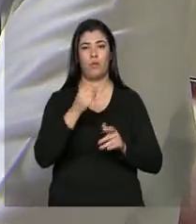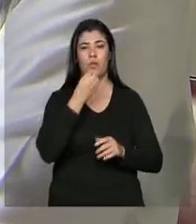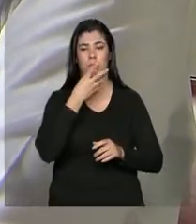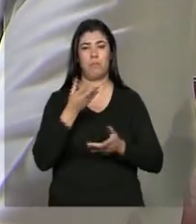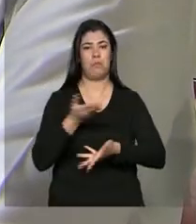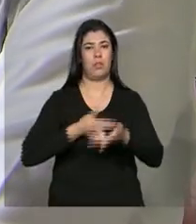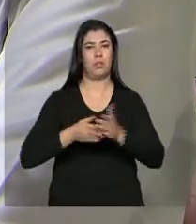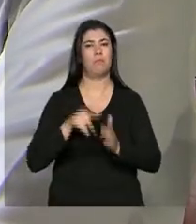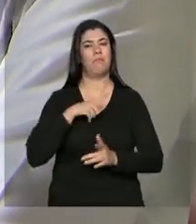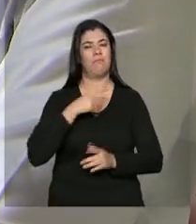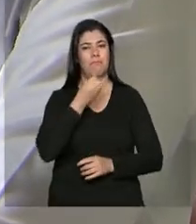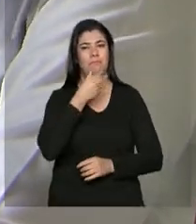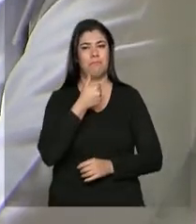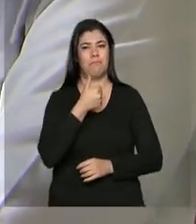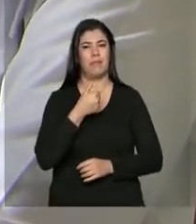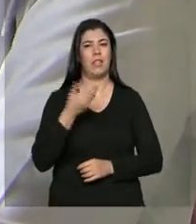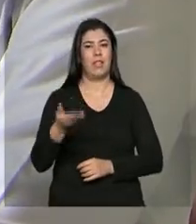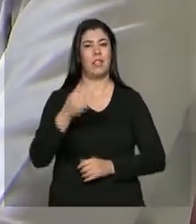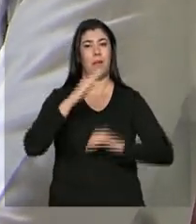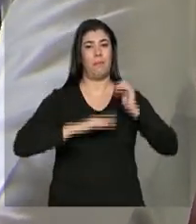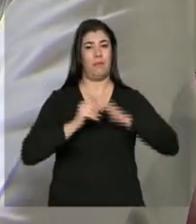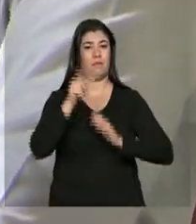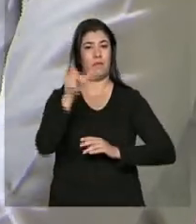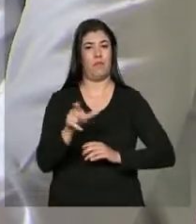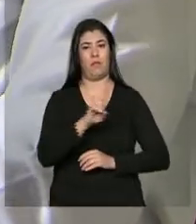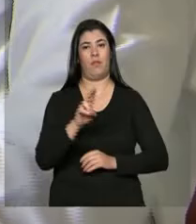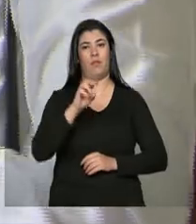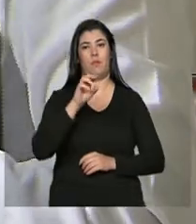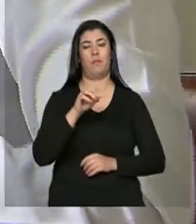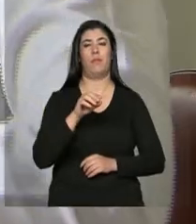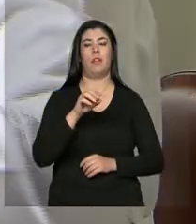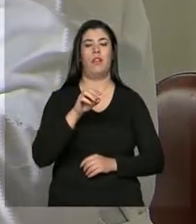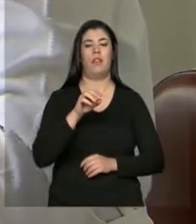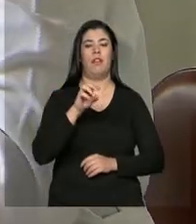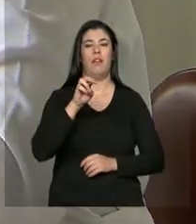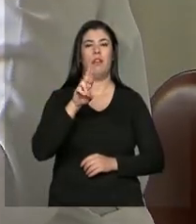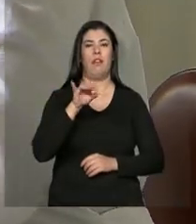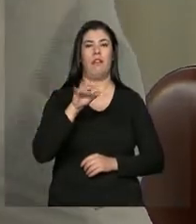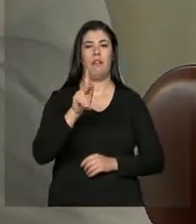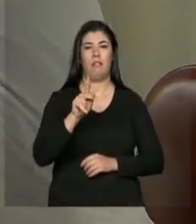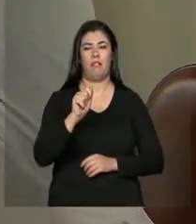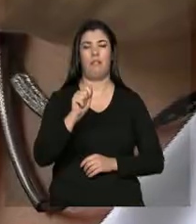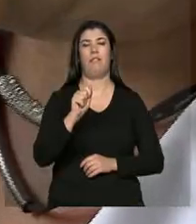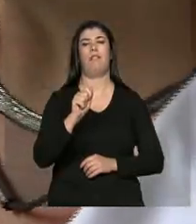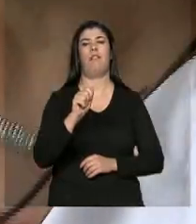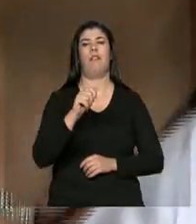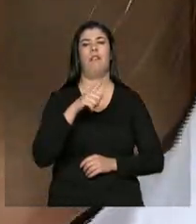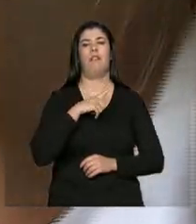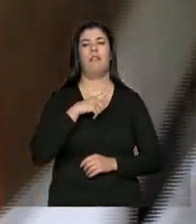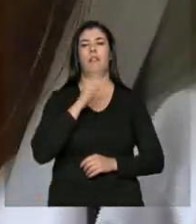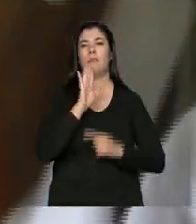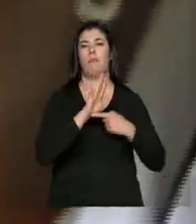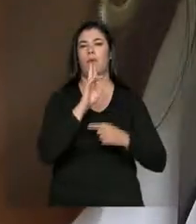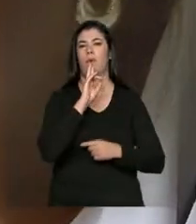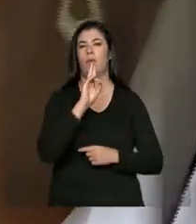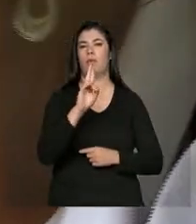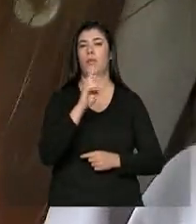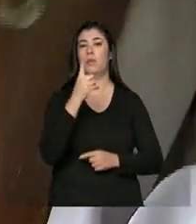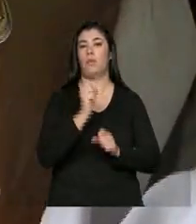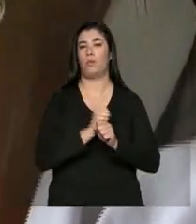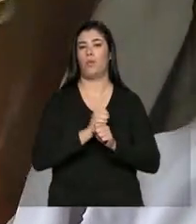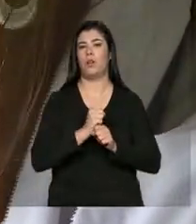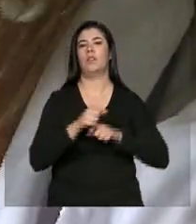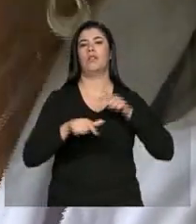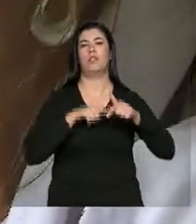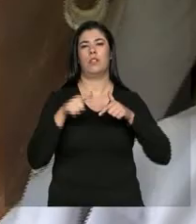Um dos profissionais cubanos é a médica Carmen Hernandes. Ela apresenta os resultados de um ano de trabalho pelo